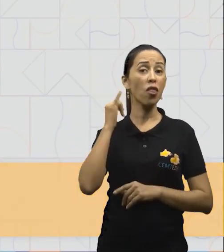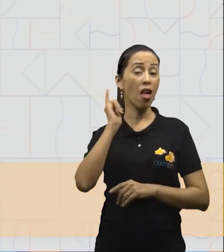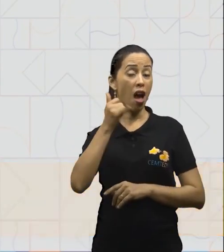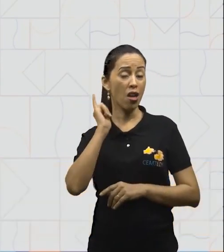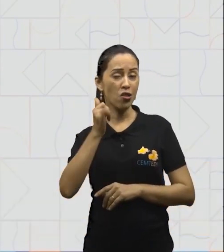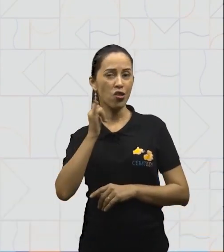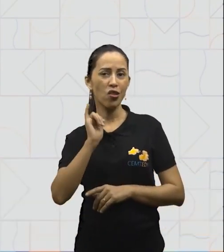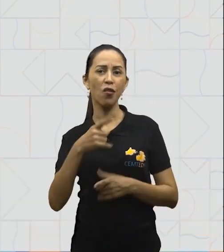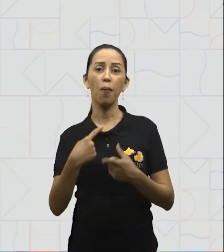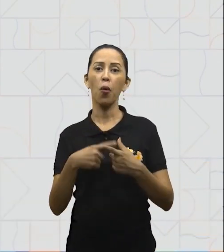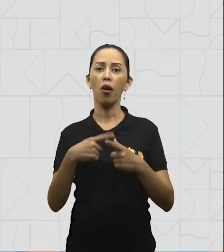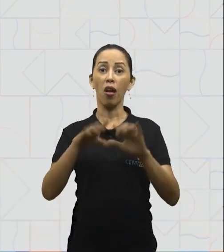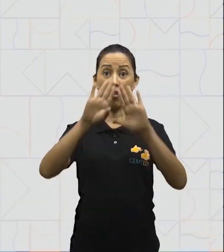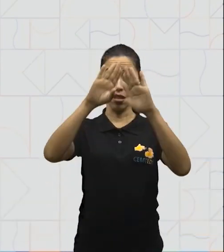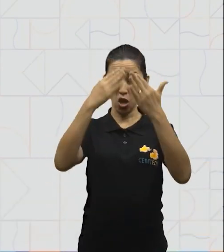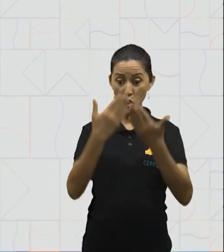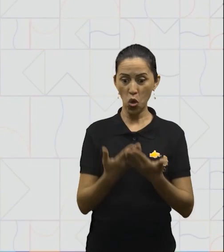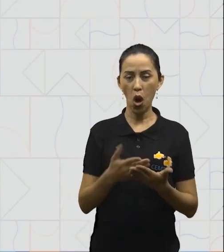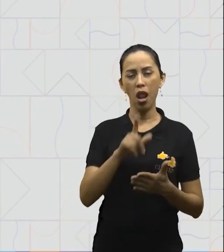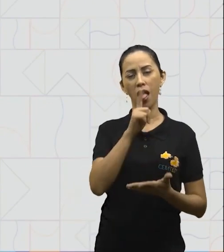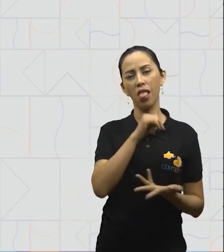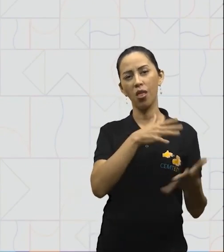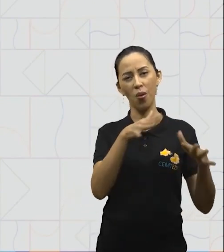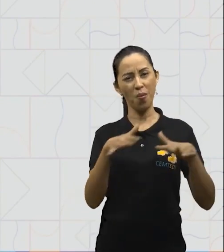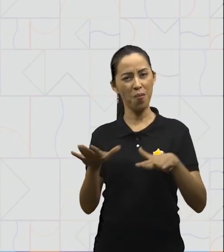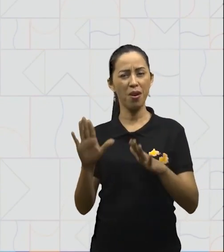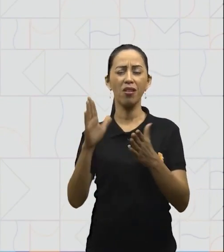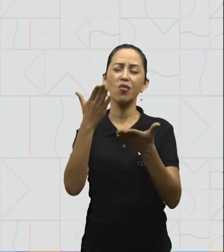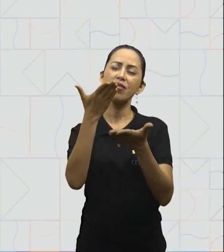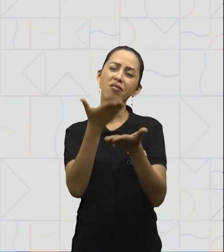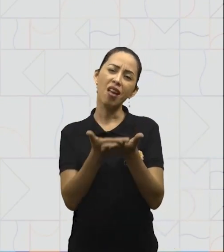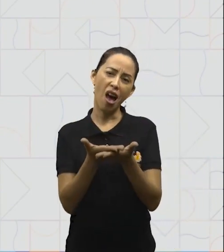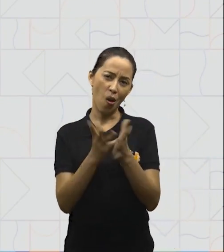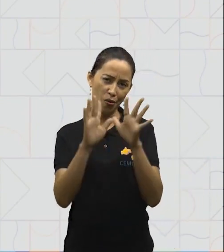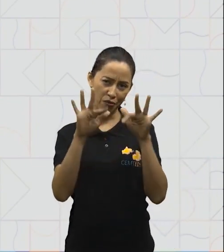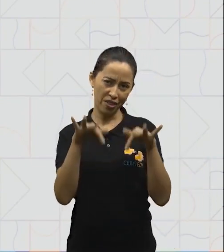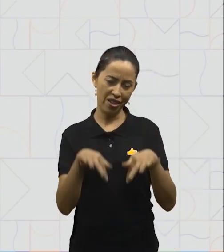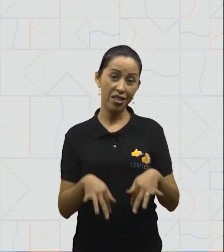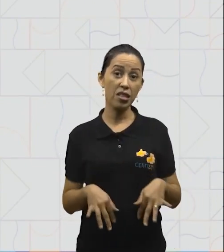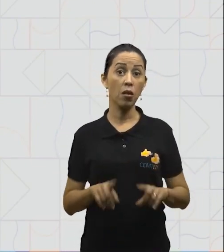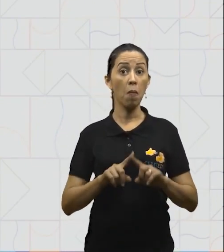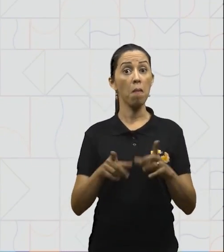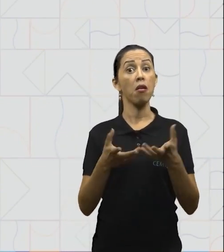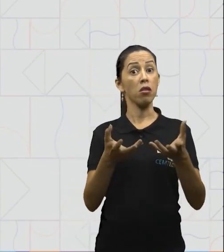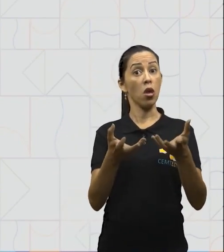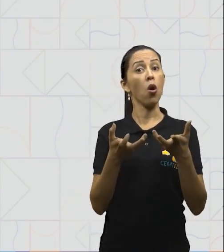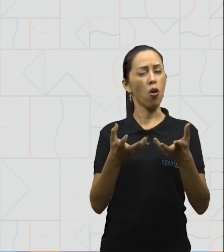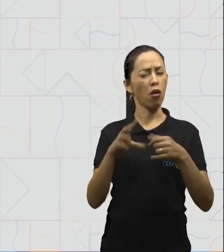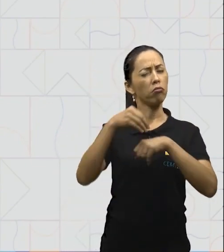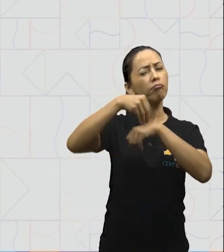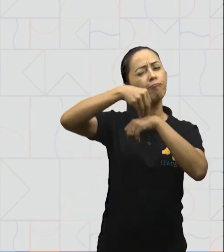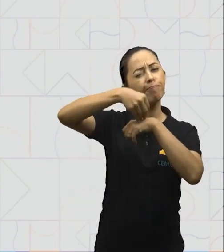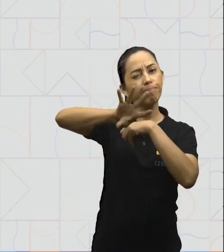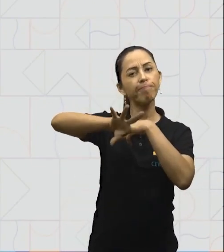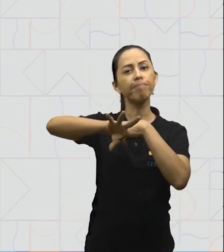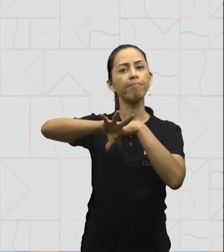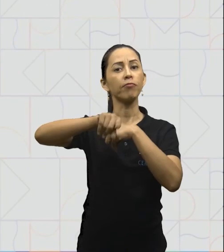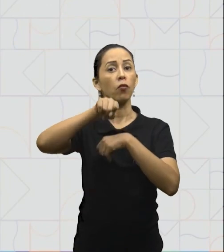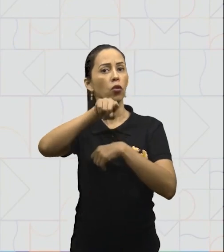da Escolinha do Mar. Nossa aula está finalizando, mas quero lhe dar uma dica.